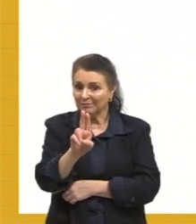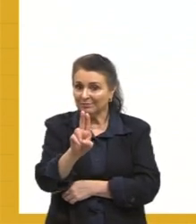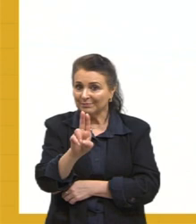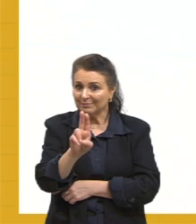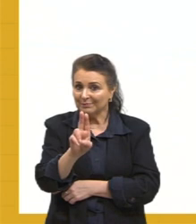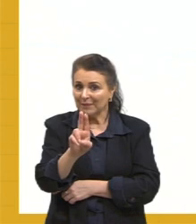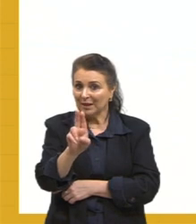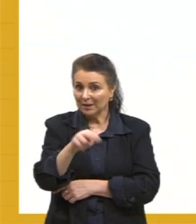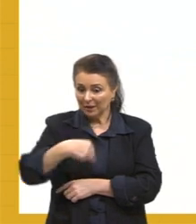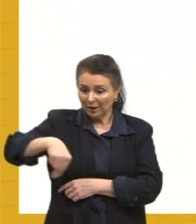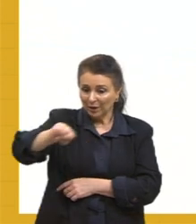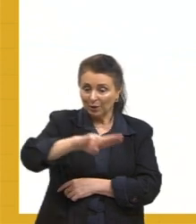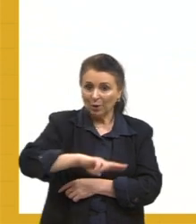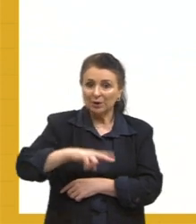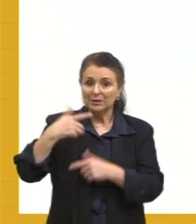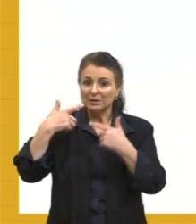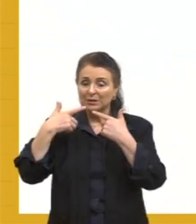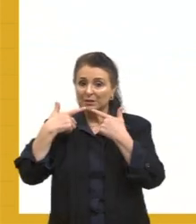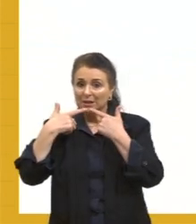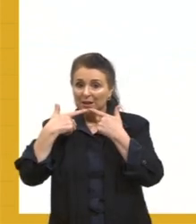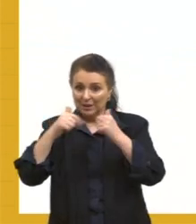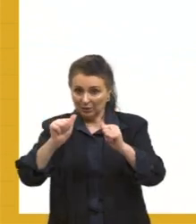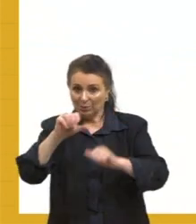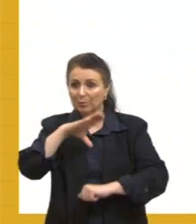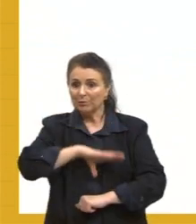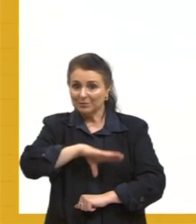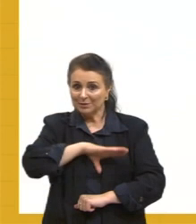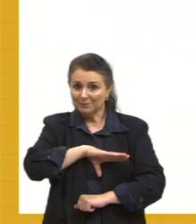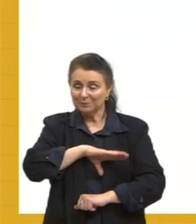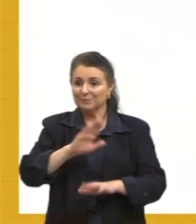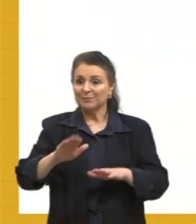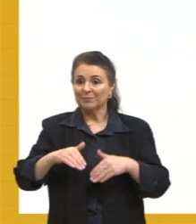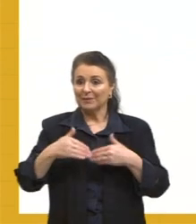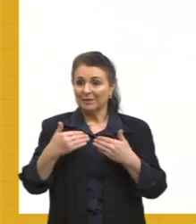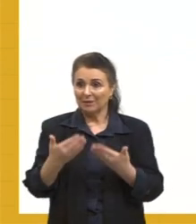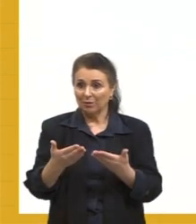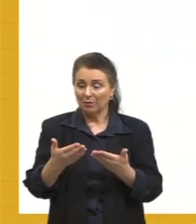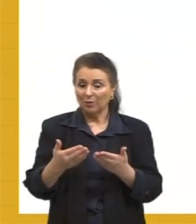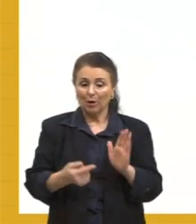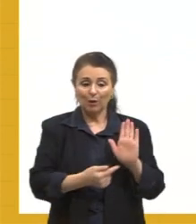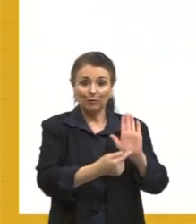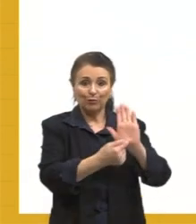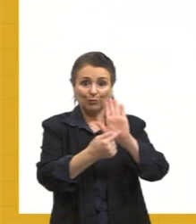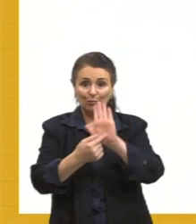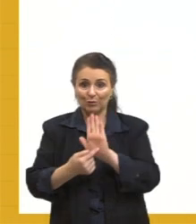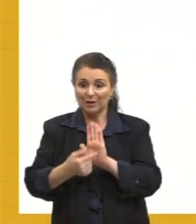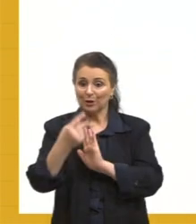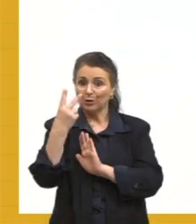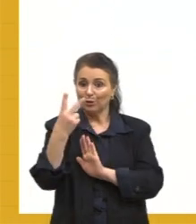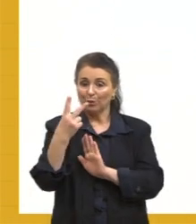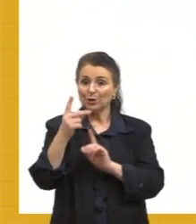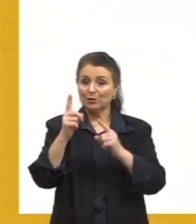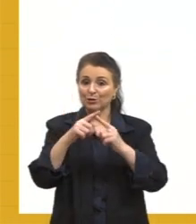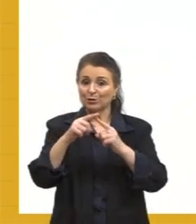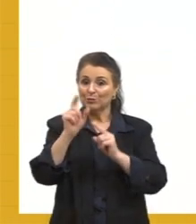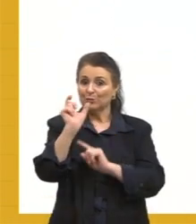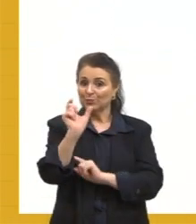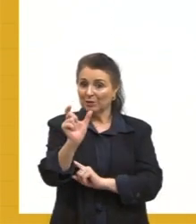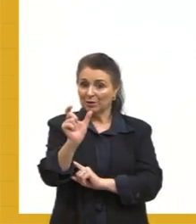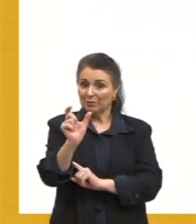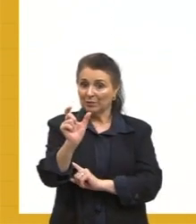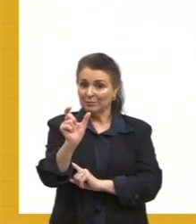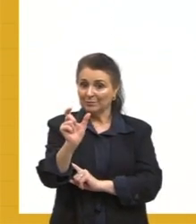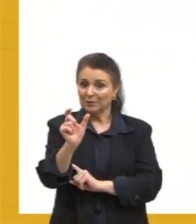nossa língua espanhola, na nossa língua portuguesa. Então, eu trouxe aí dois tipos de palavras que a gente